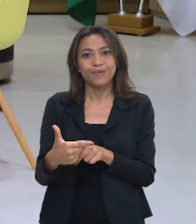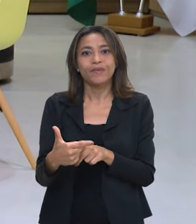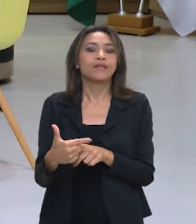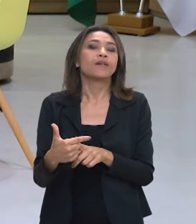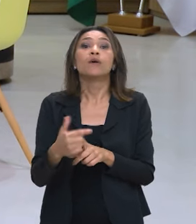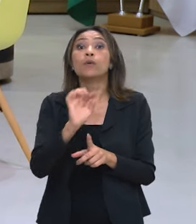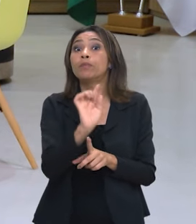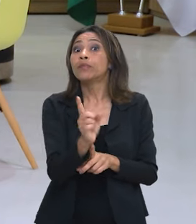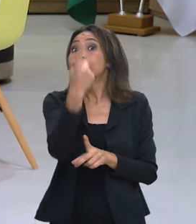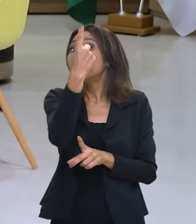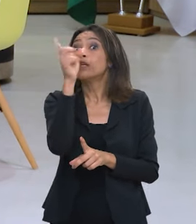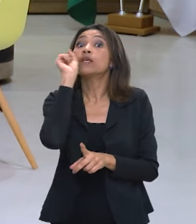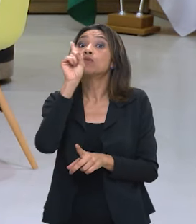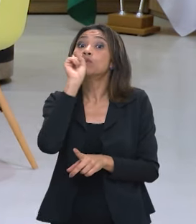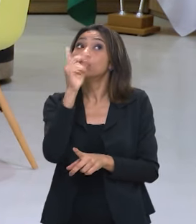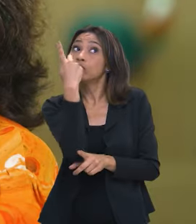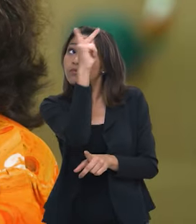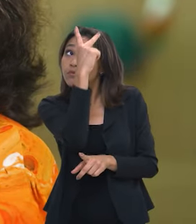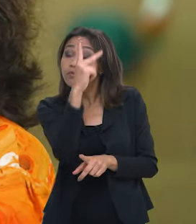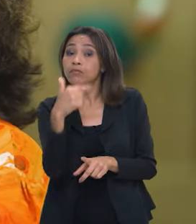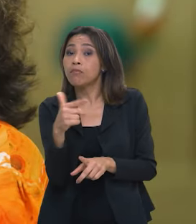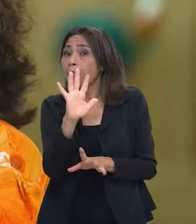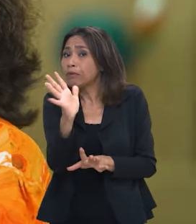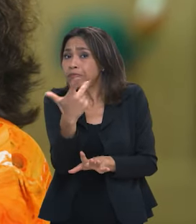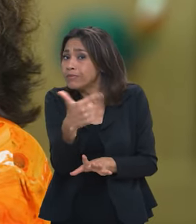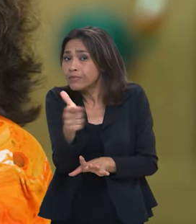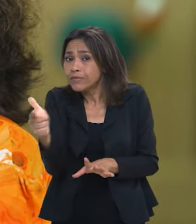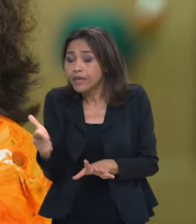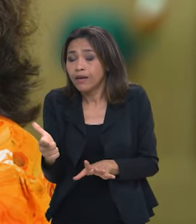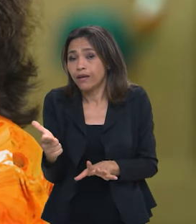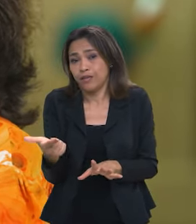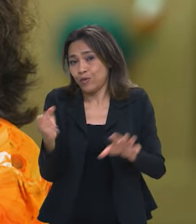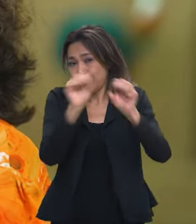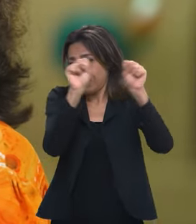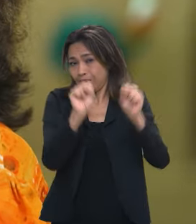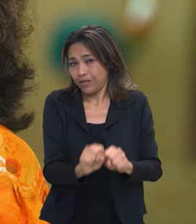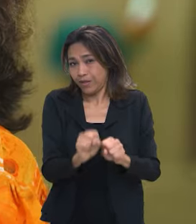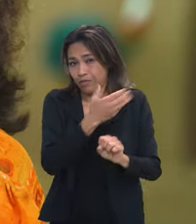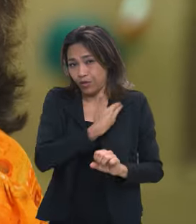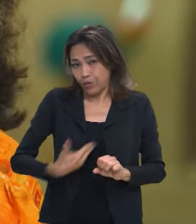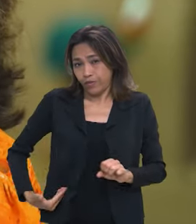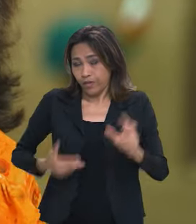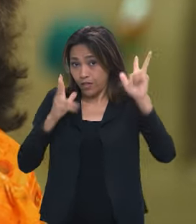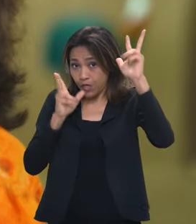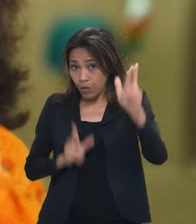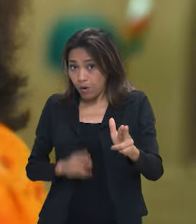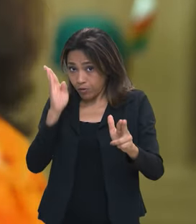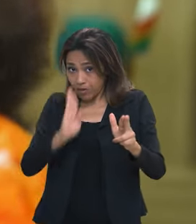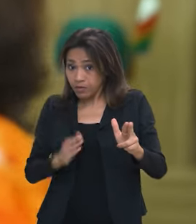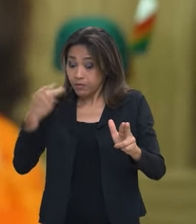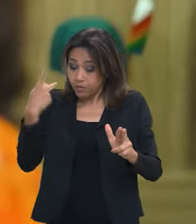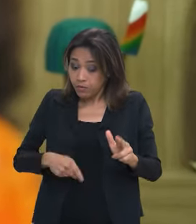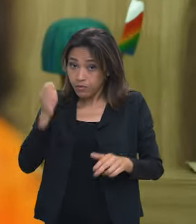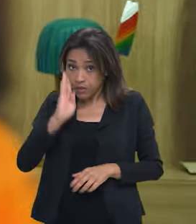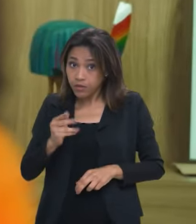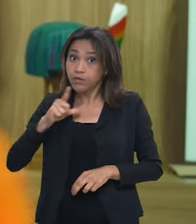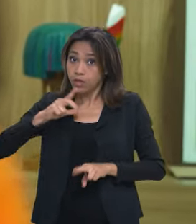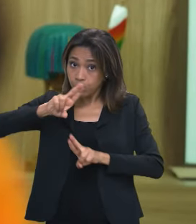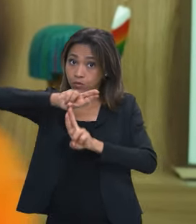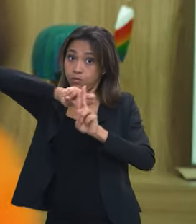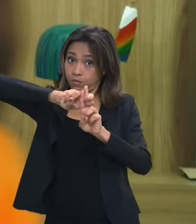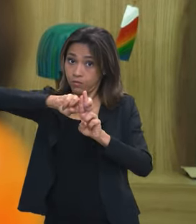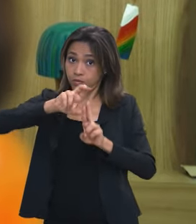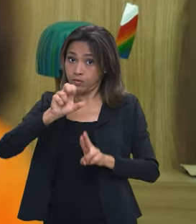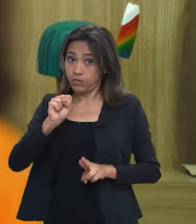número de transplantes o primeiro é os Estados Unidos mas que não tem o sistema público de transplantes que o Brasil tem que nós temos o SUS